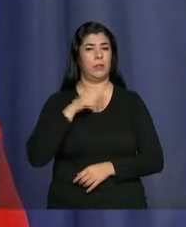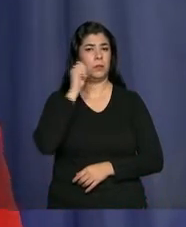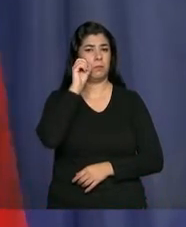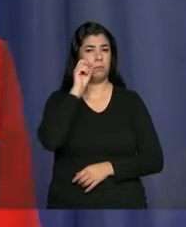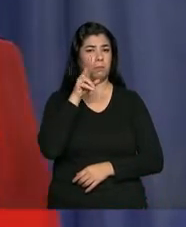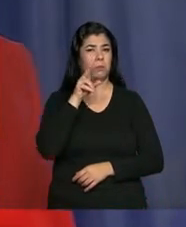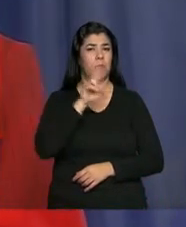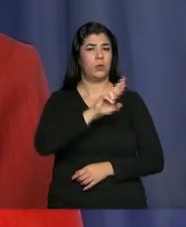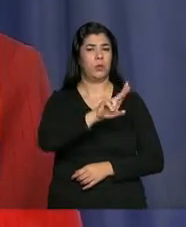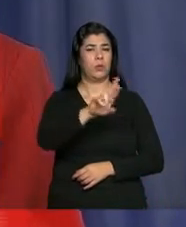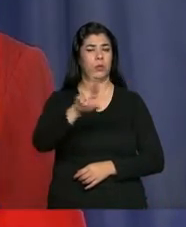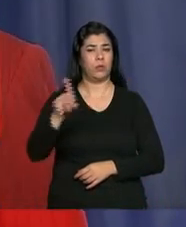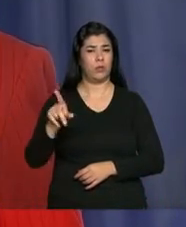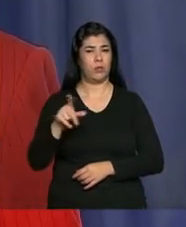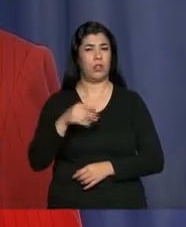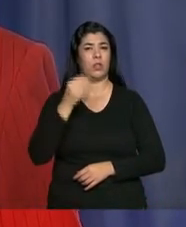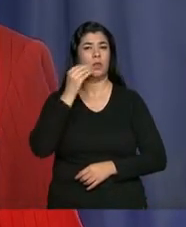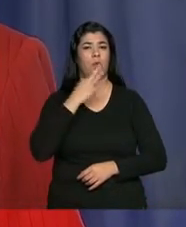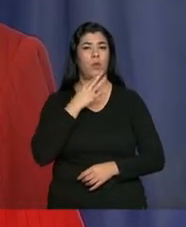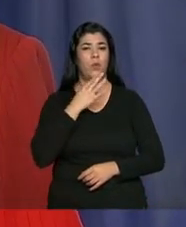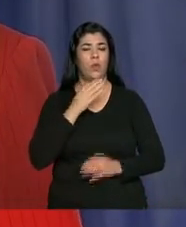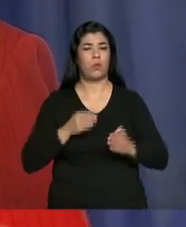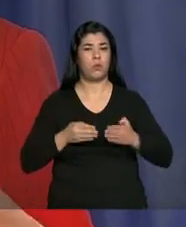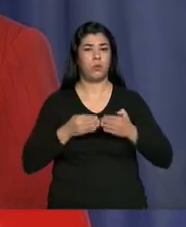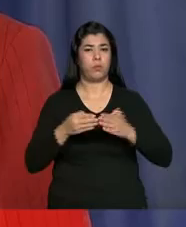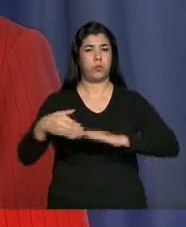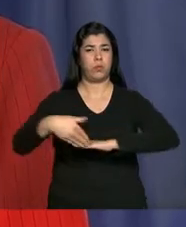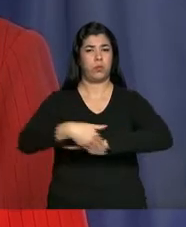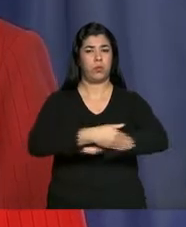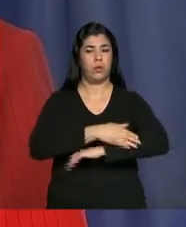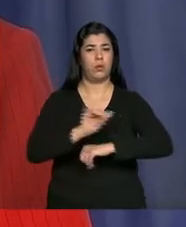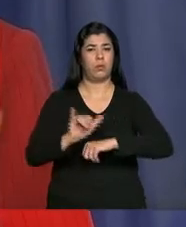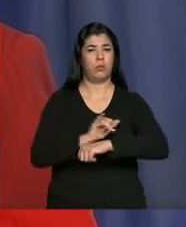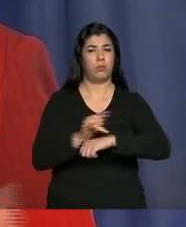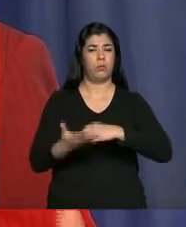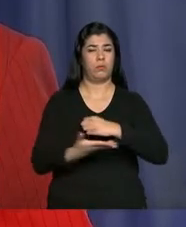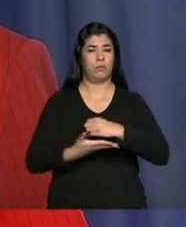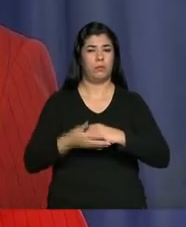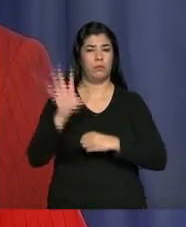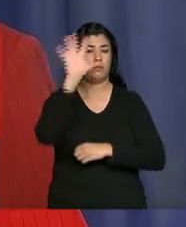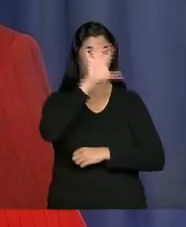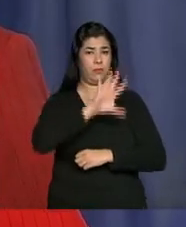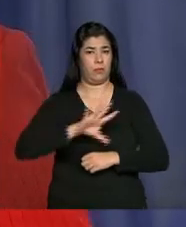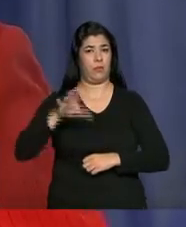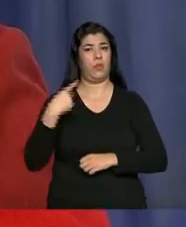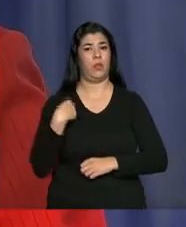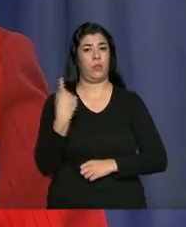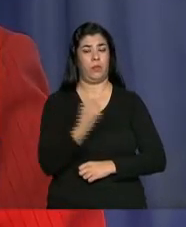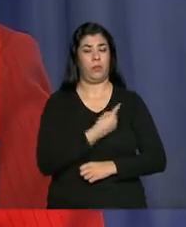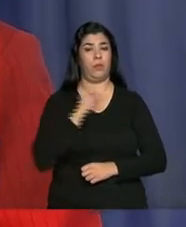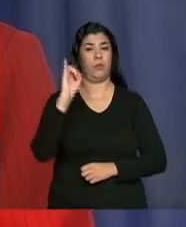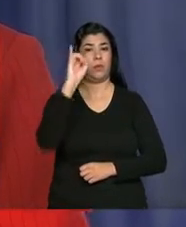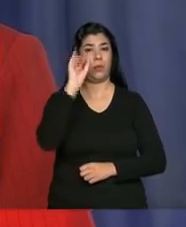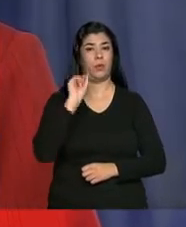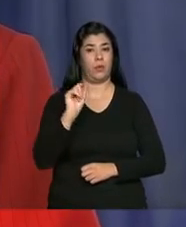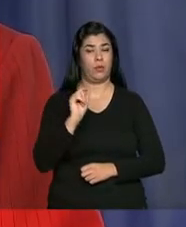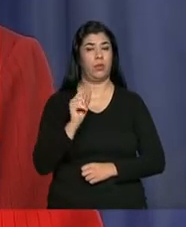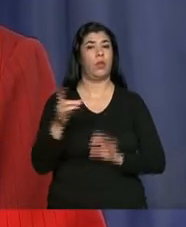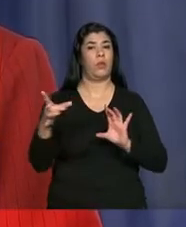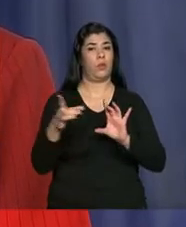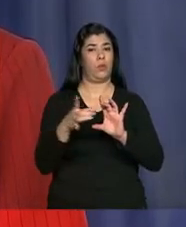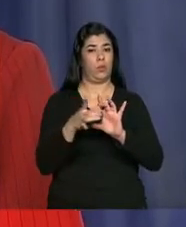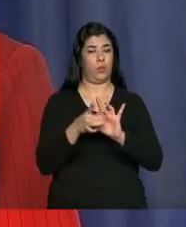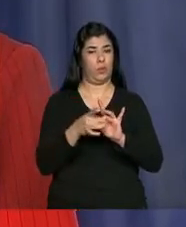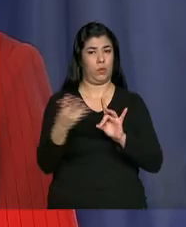na área de portos, na área de infraestrutura em geral. Então, para nós, é muito importante que essa relação se